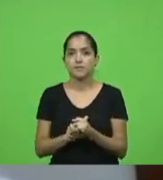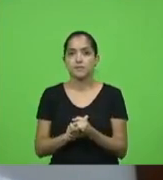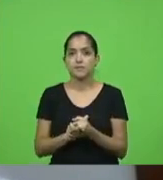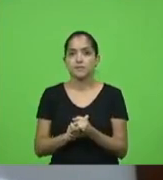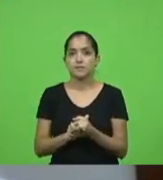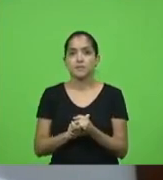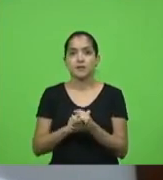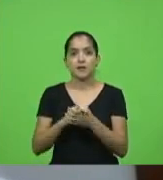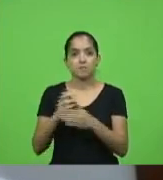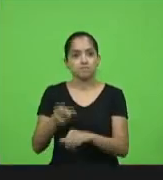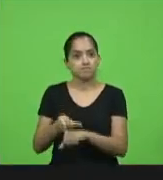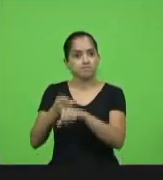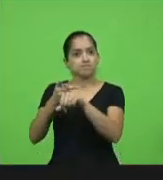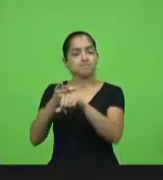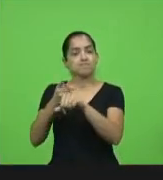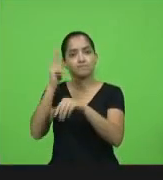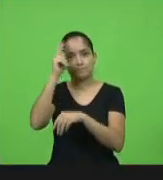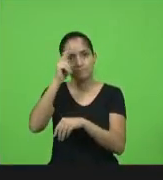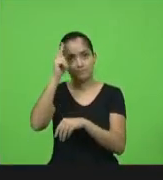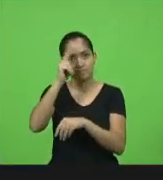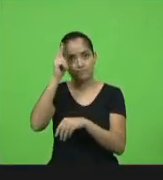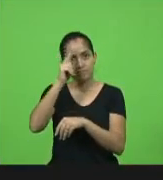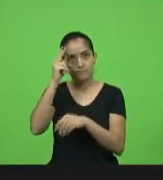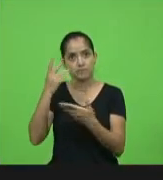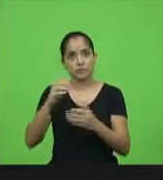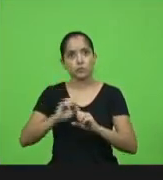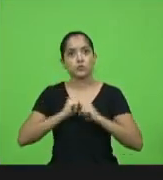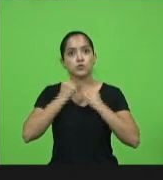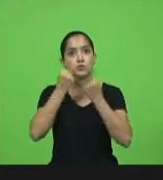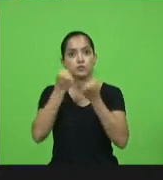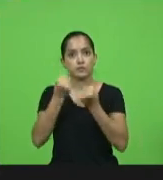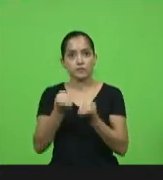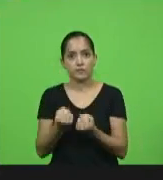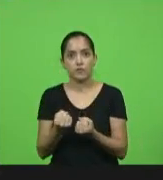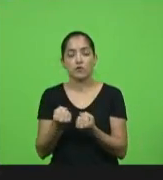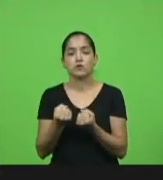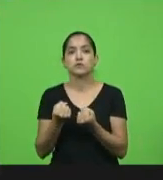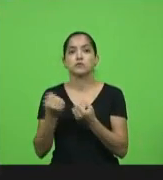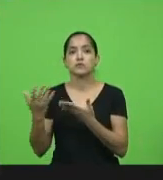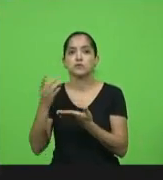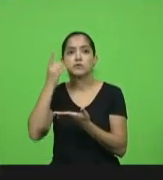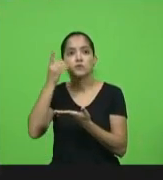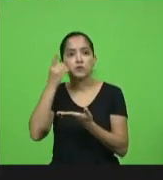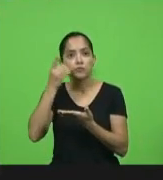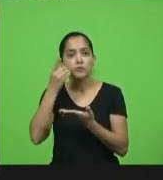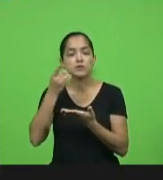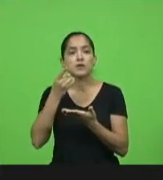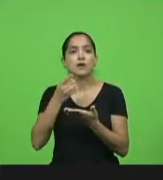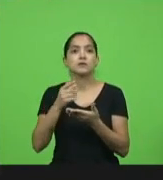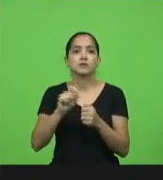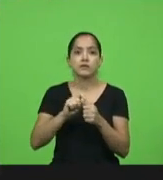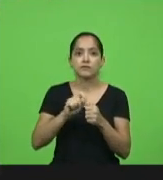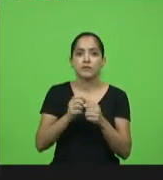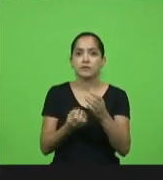premiadas e lembradas por esse esforço que o deputado fez em relação a valorização da mulher